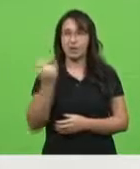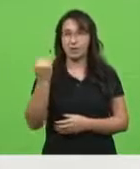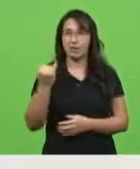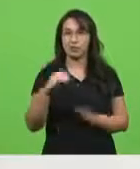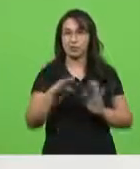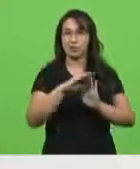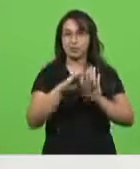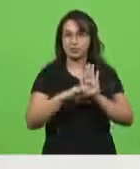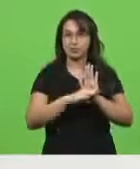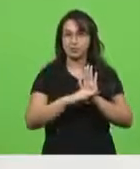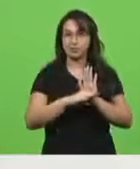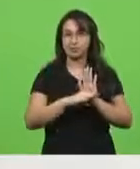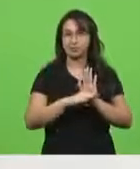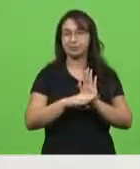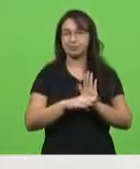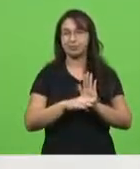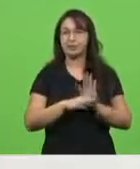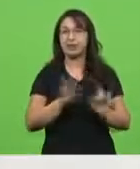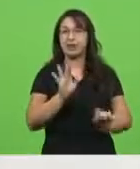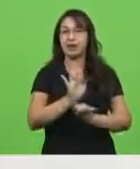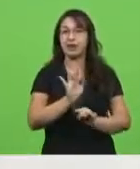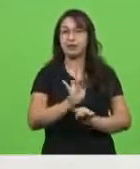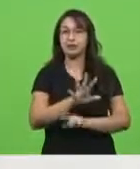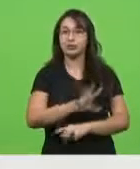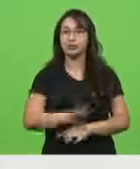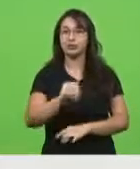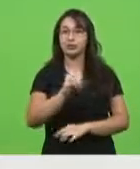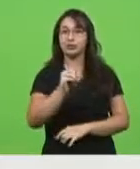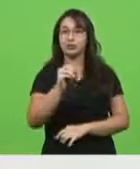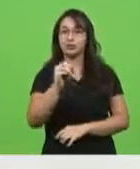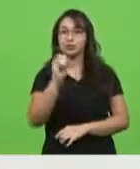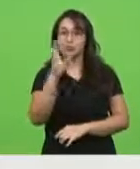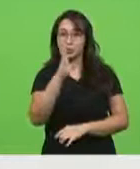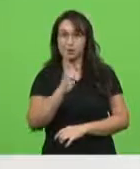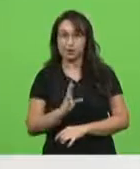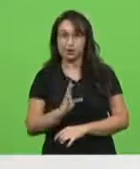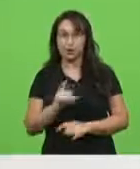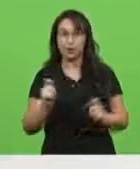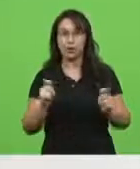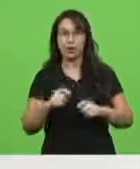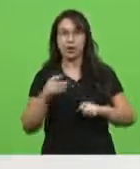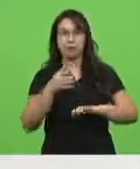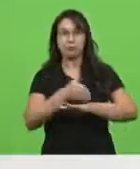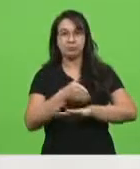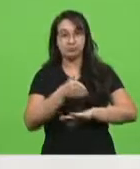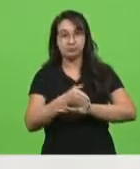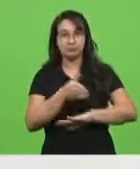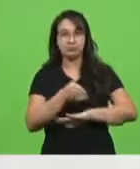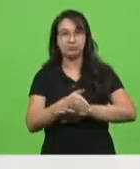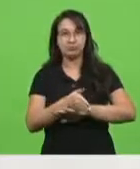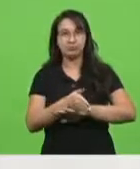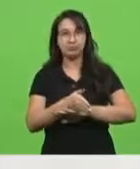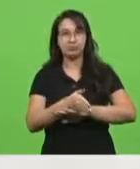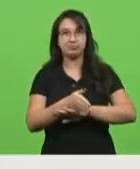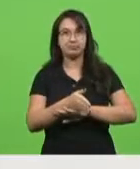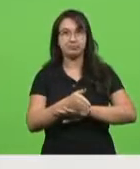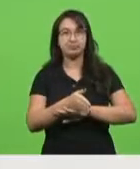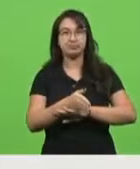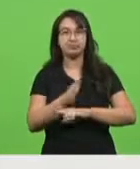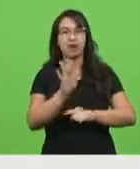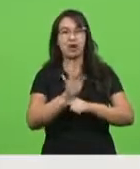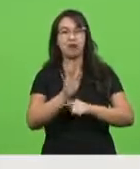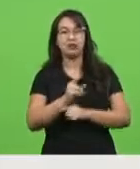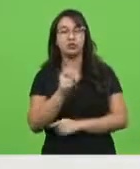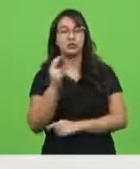que vai ajudar com que brasileiros consigam acessar também o auxílio emergencial